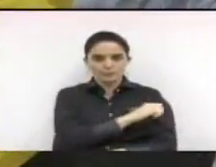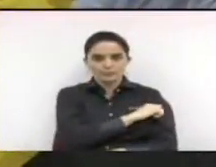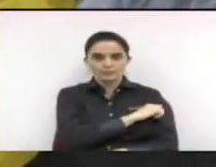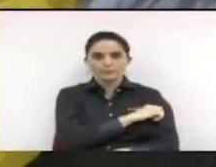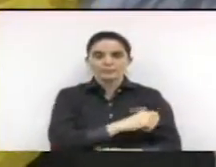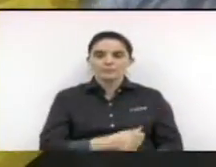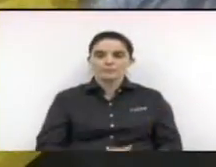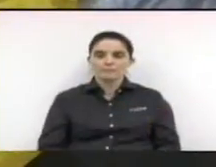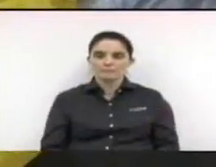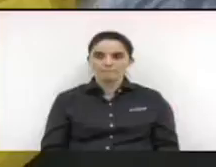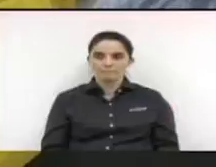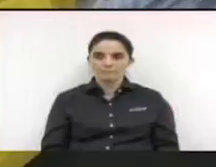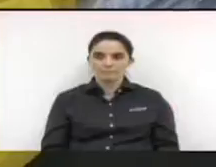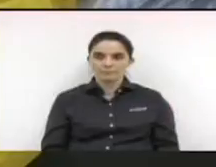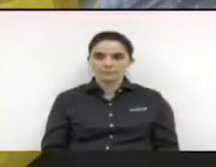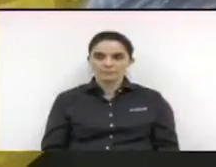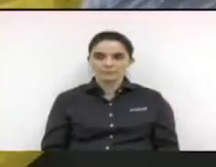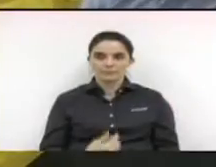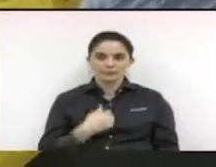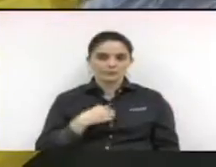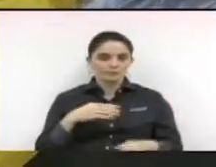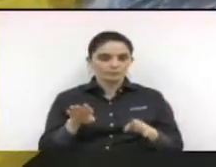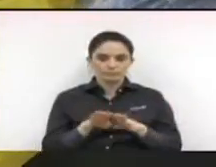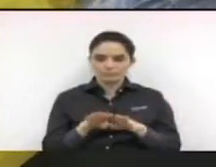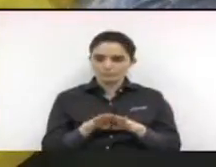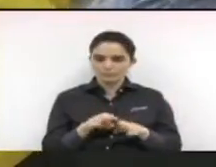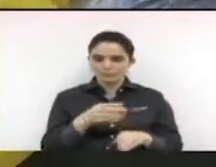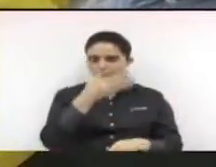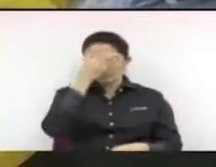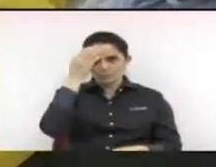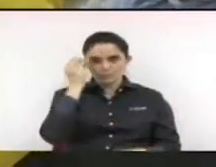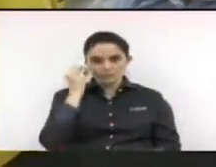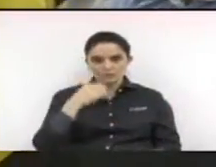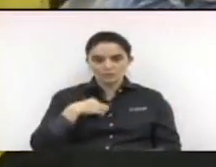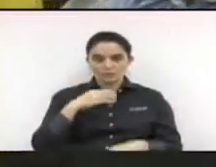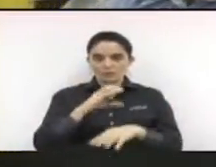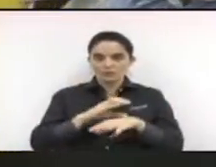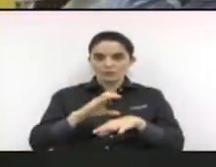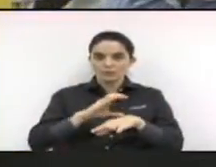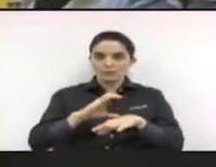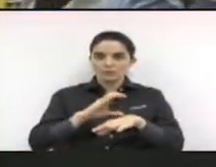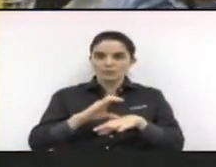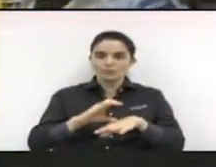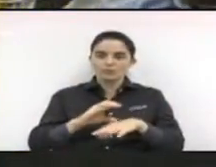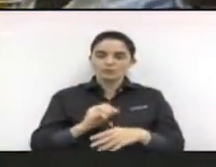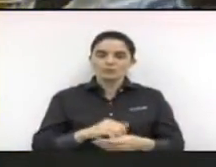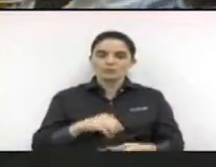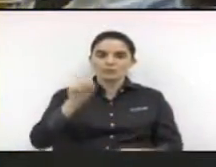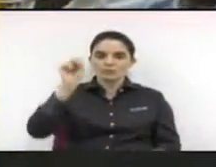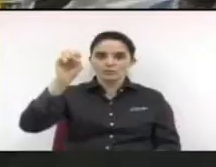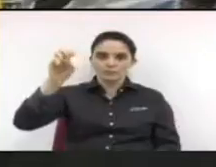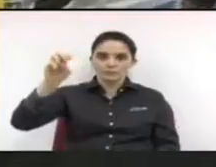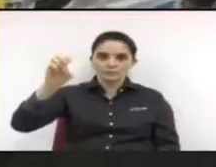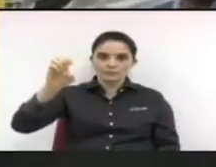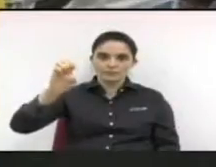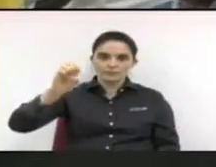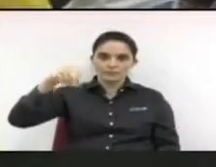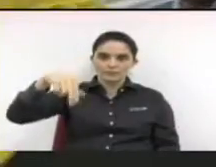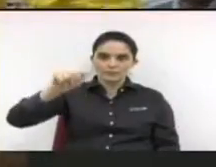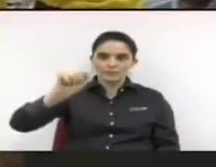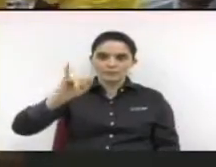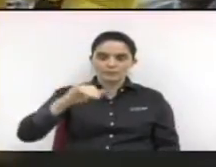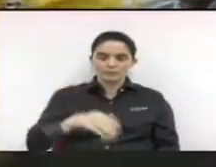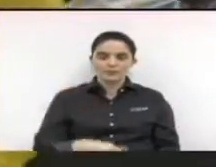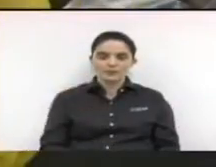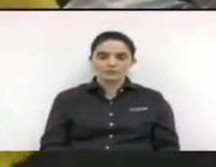presentes realmente também não poderia esquecer que eu fiz um curso de empilhadeira no Senai lamentável a